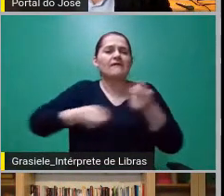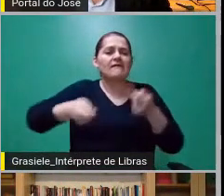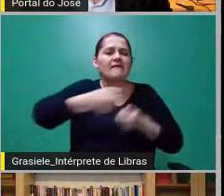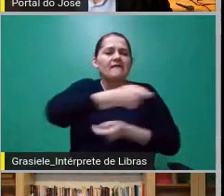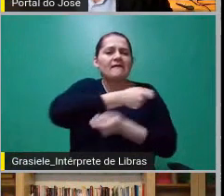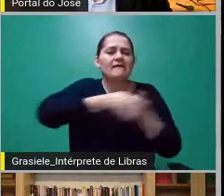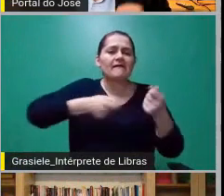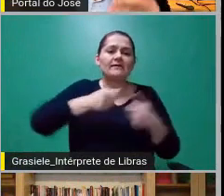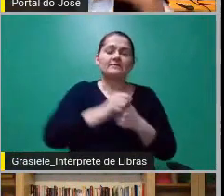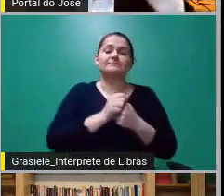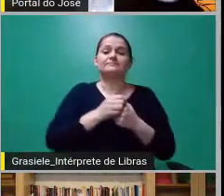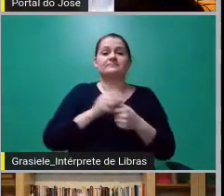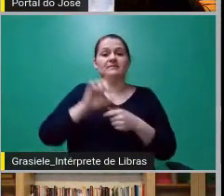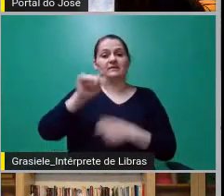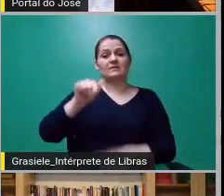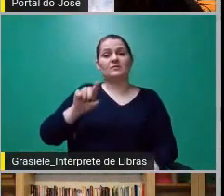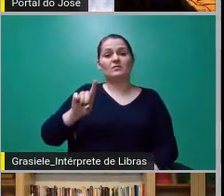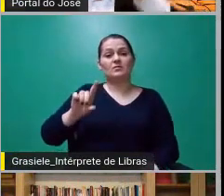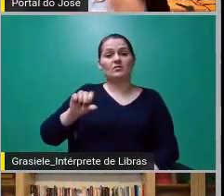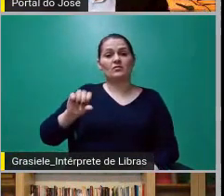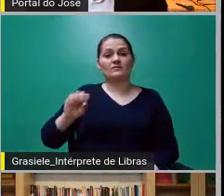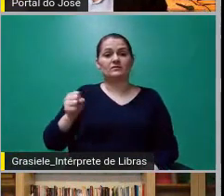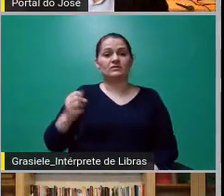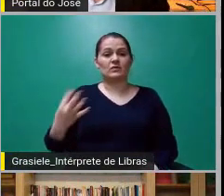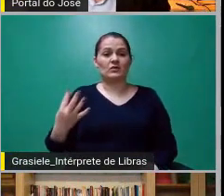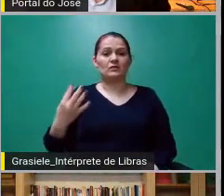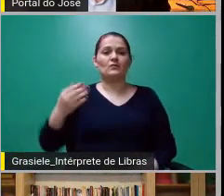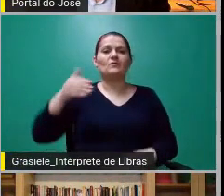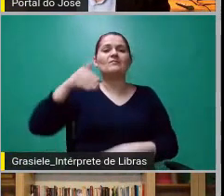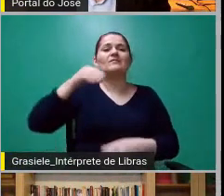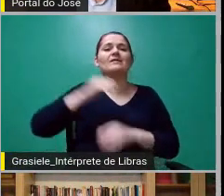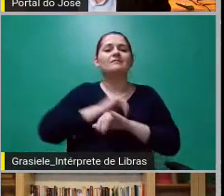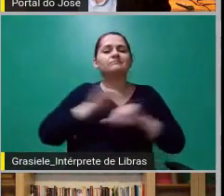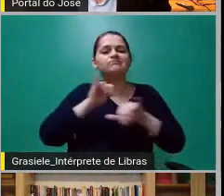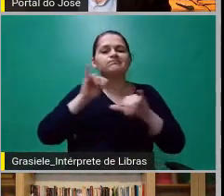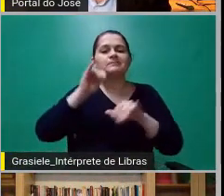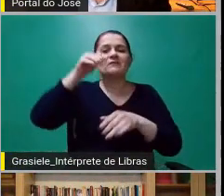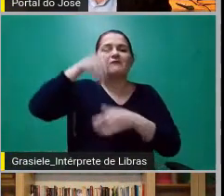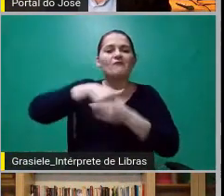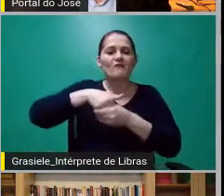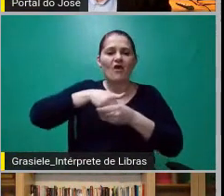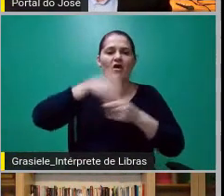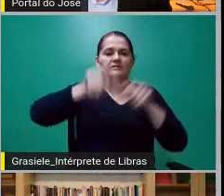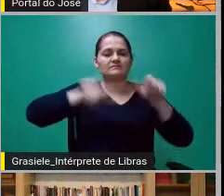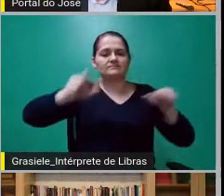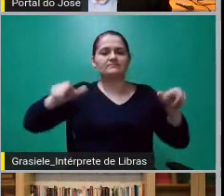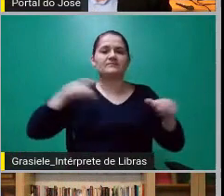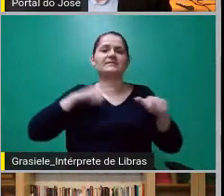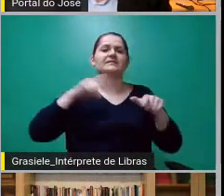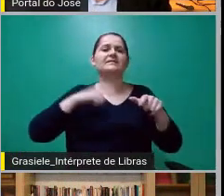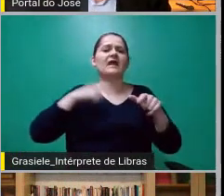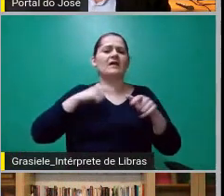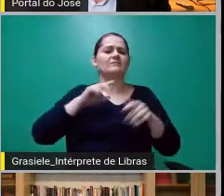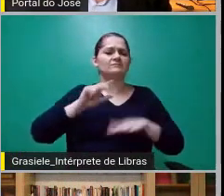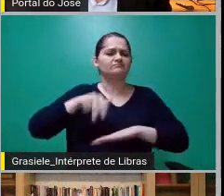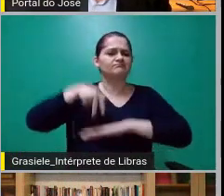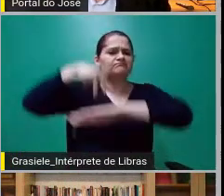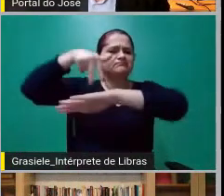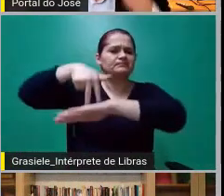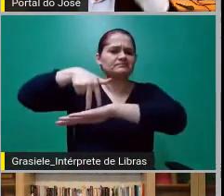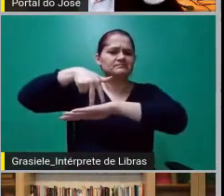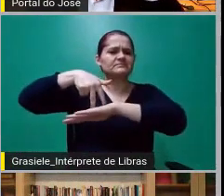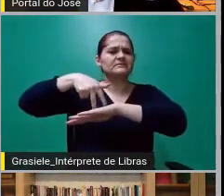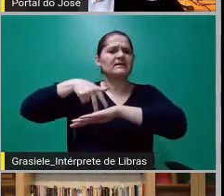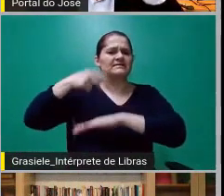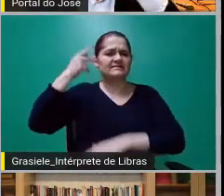depois, em 1984, as diretas já, um comício no Vale do Anhangabaú, em São Paulo, com cerca de um milhão de